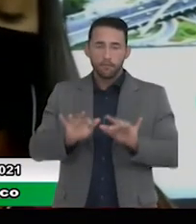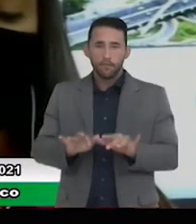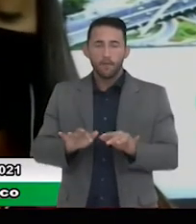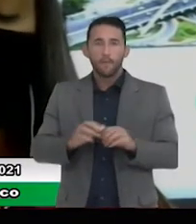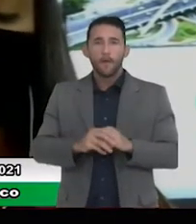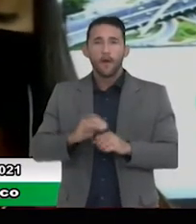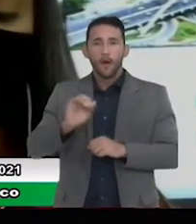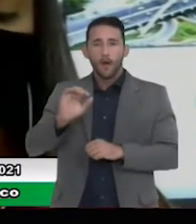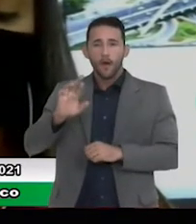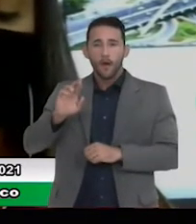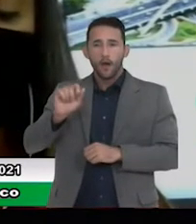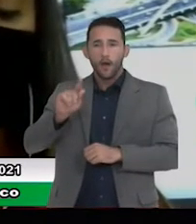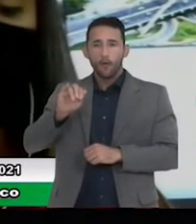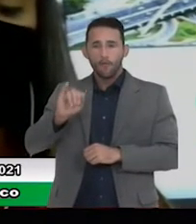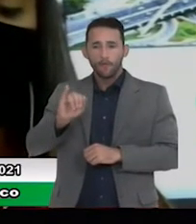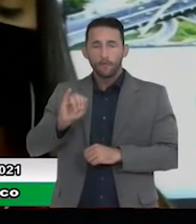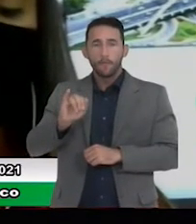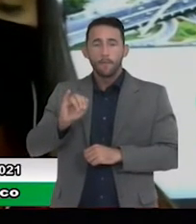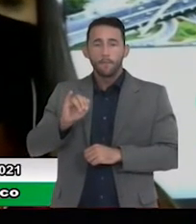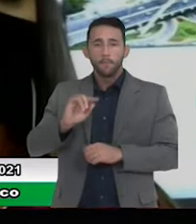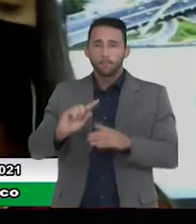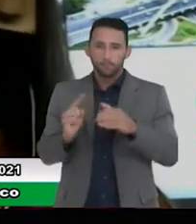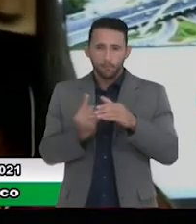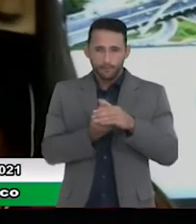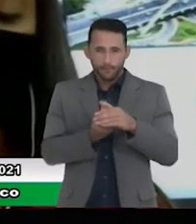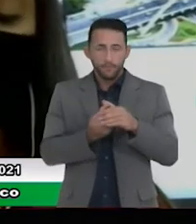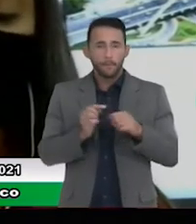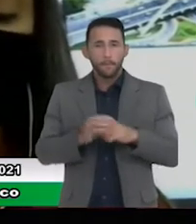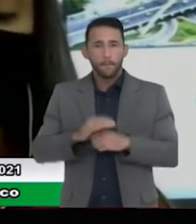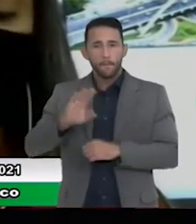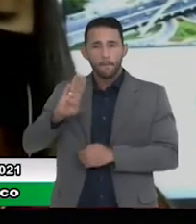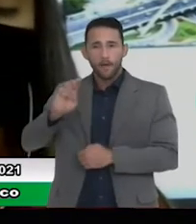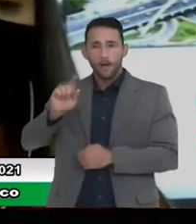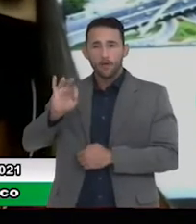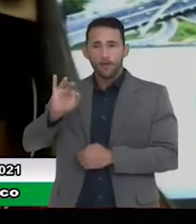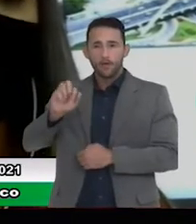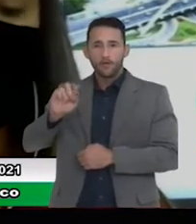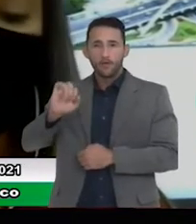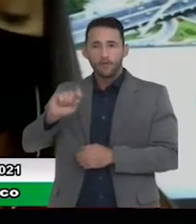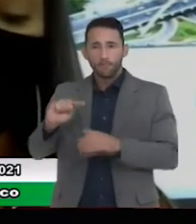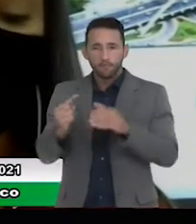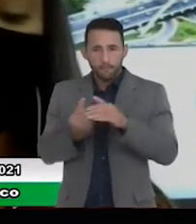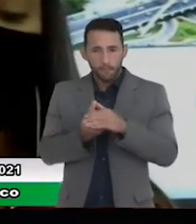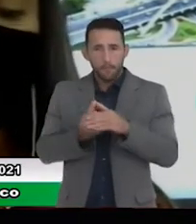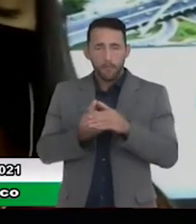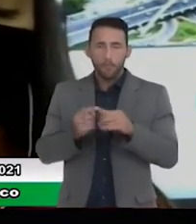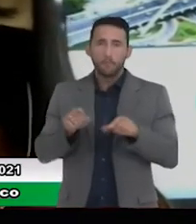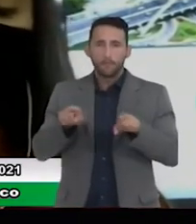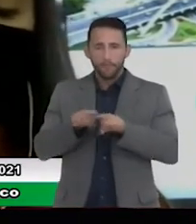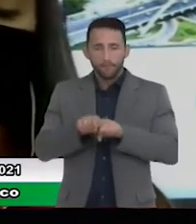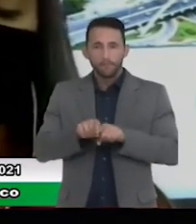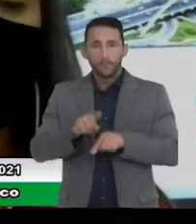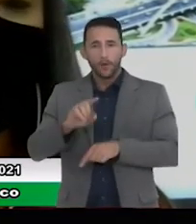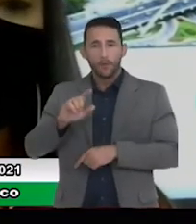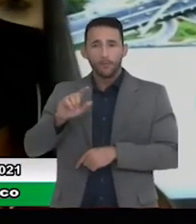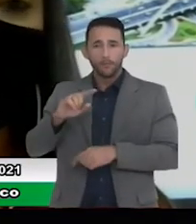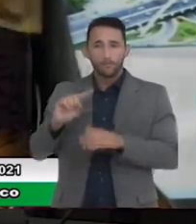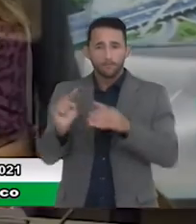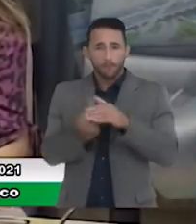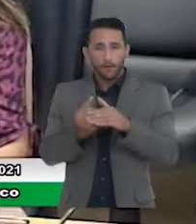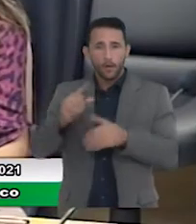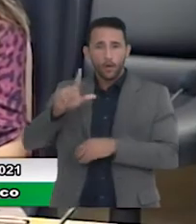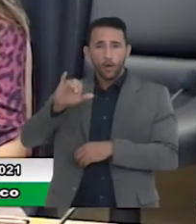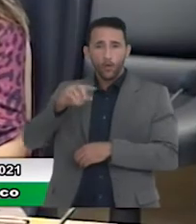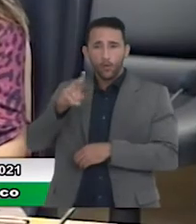Ralf Rafael da Silva, membro, Batista de Souza Moreira, membro, Luiz Carlos Soares